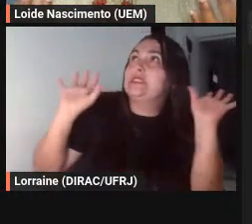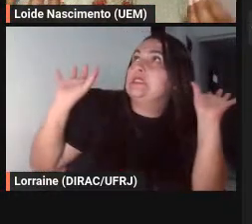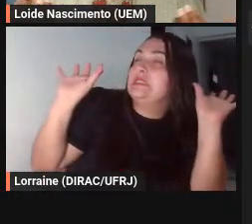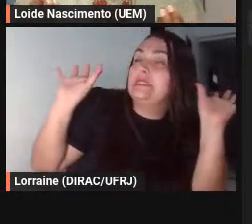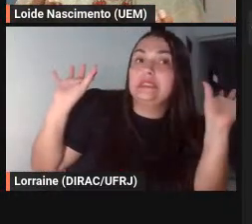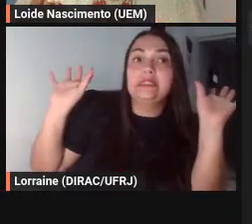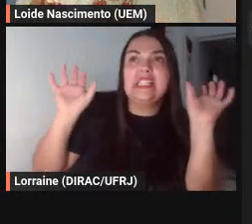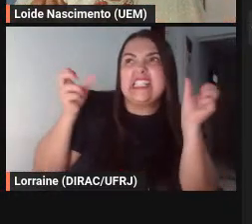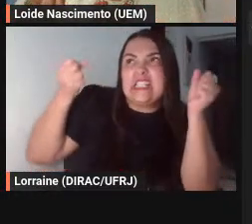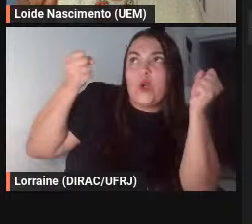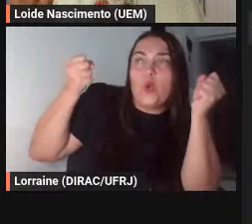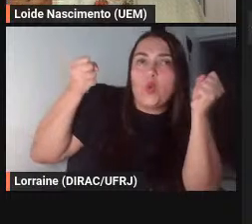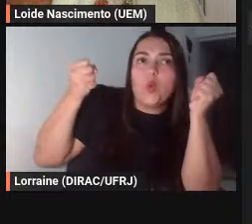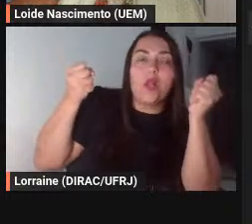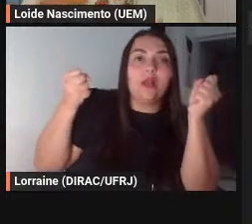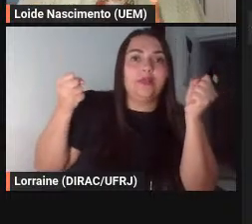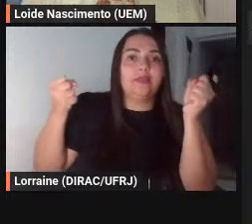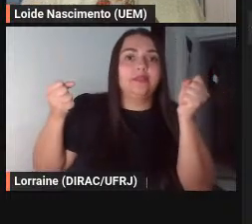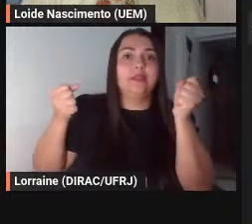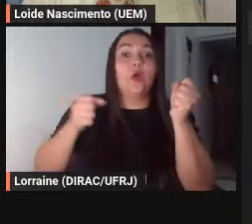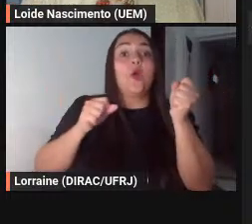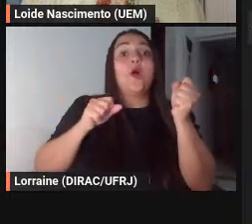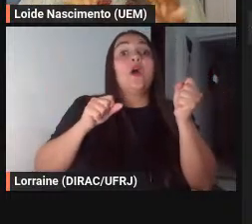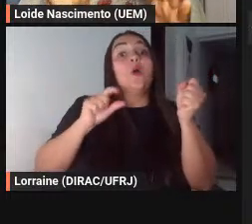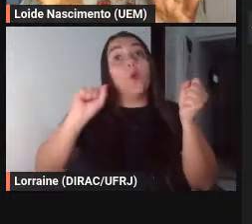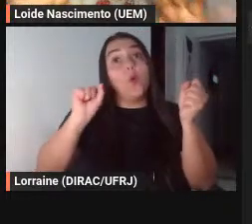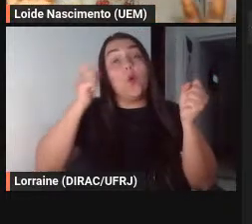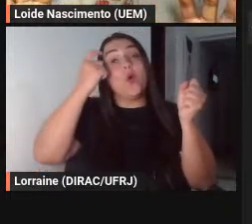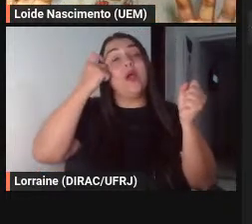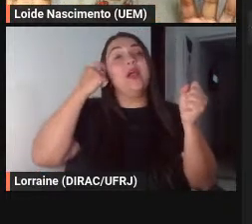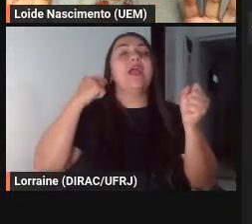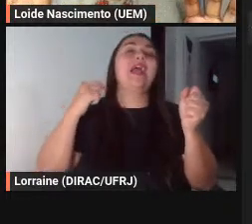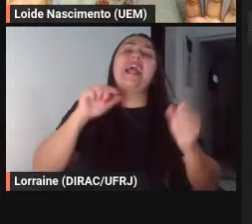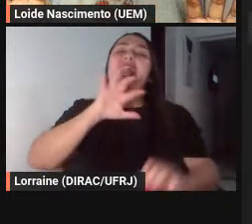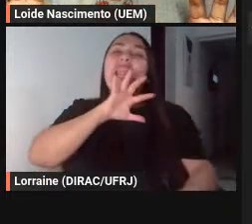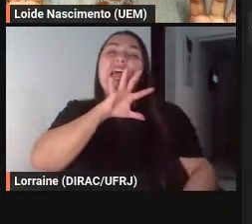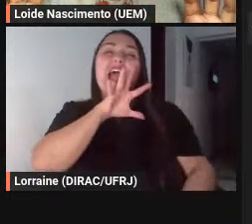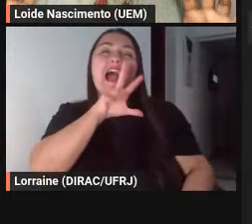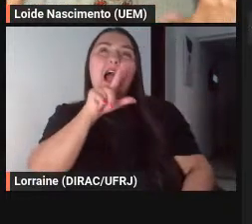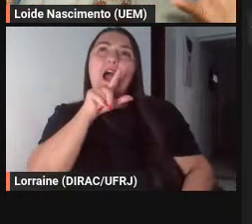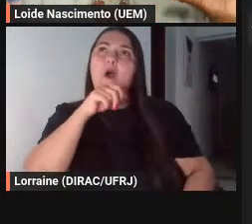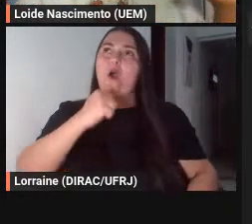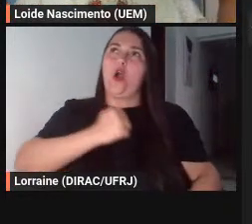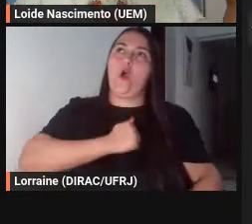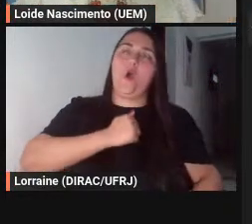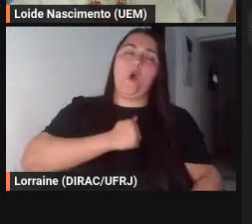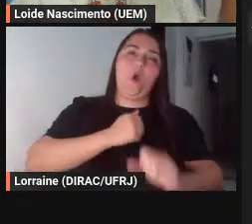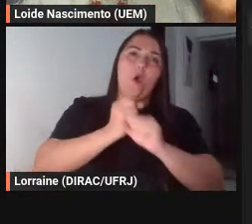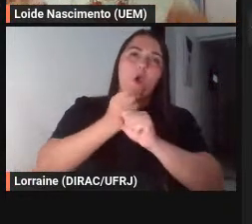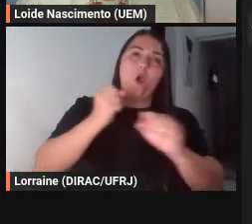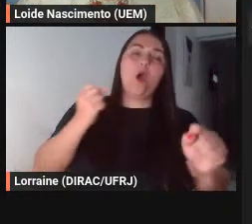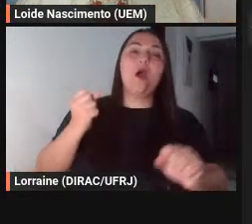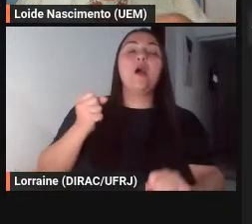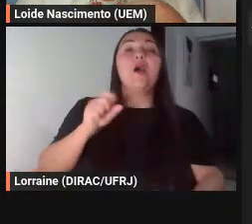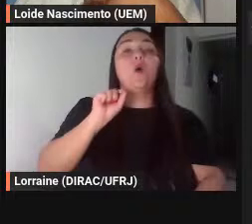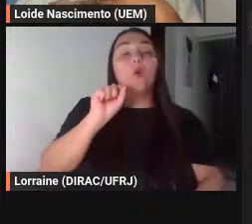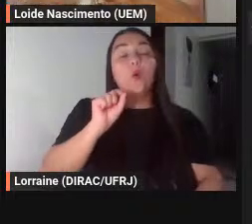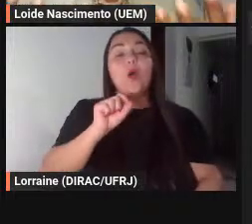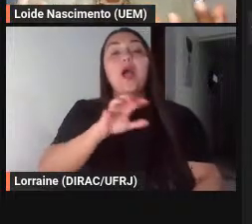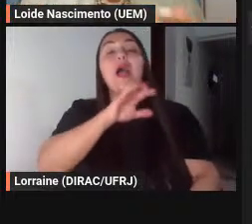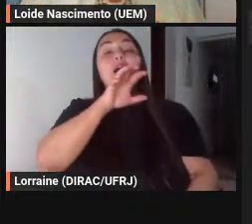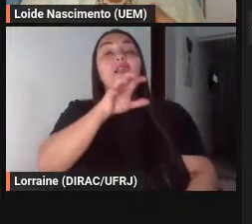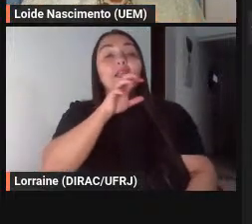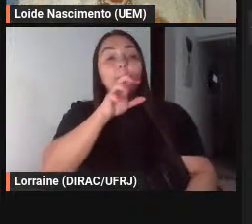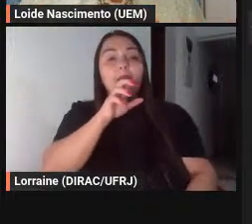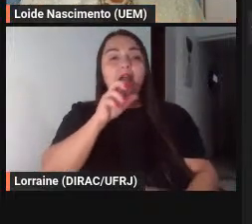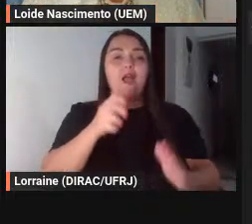de que o leão representa né aquele animal da fábula que abocanha tudo que perde que pega